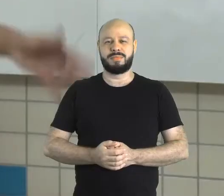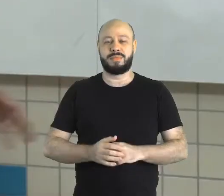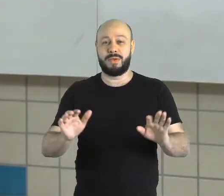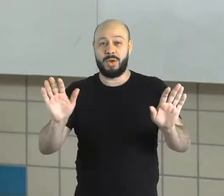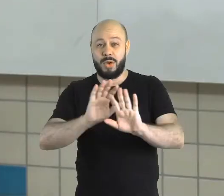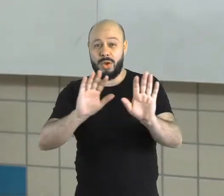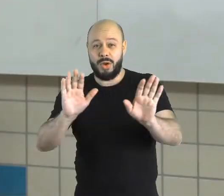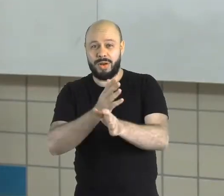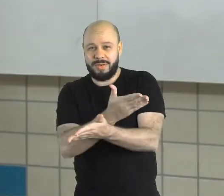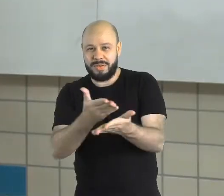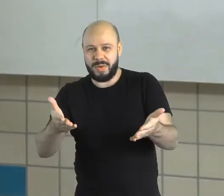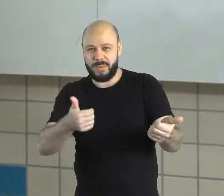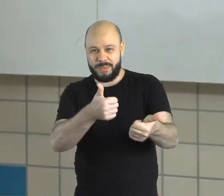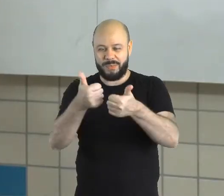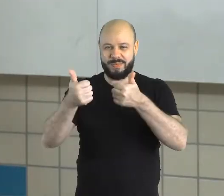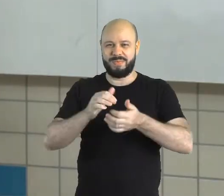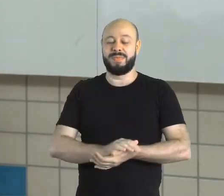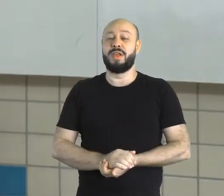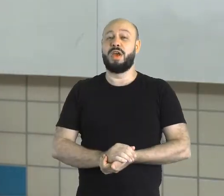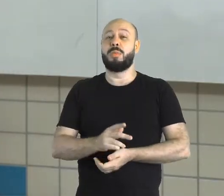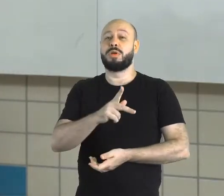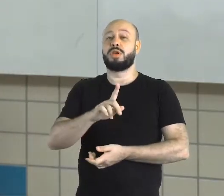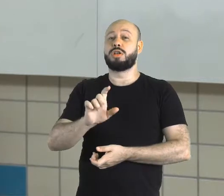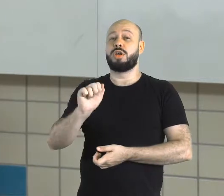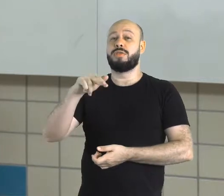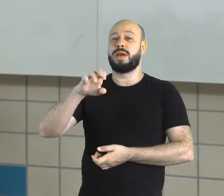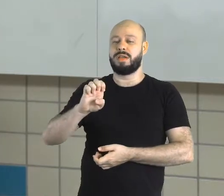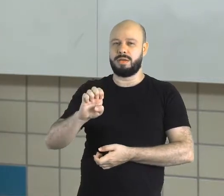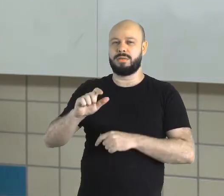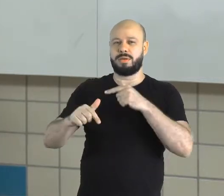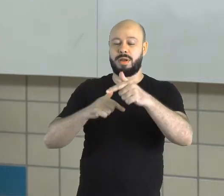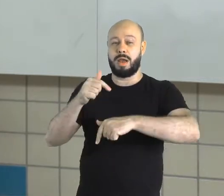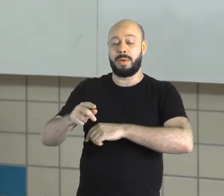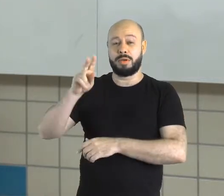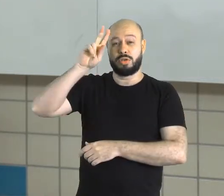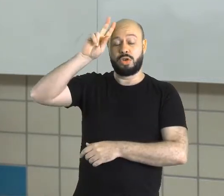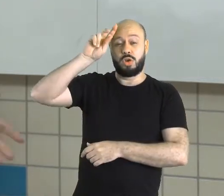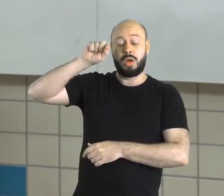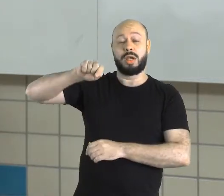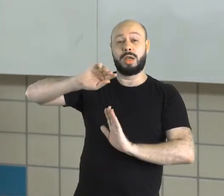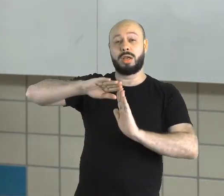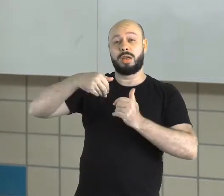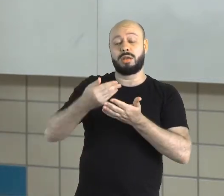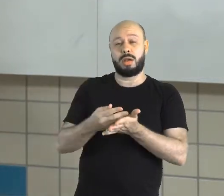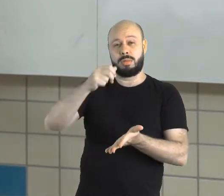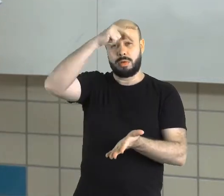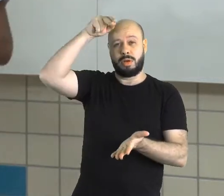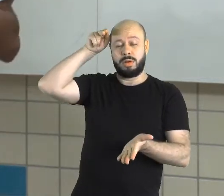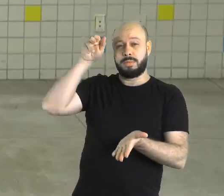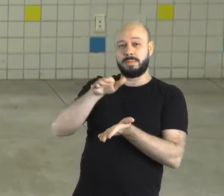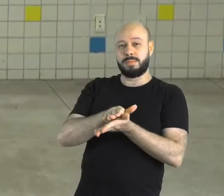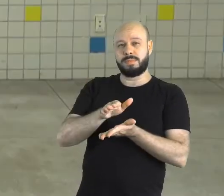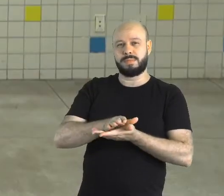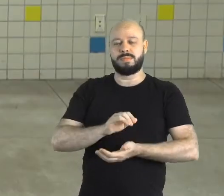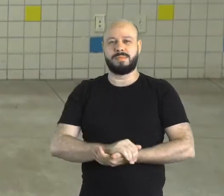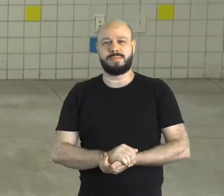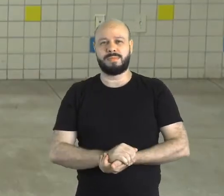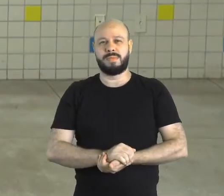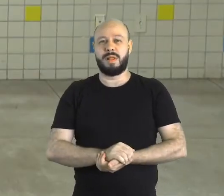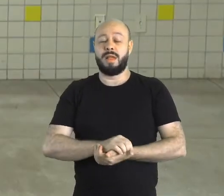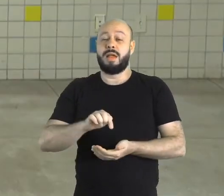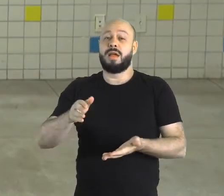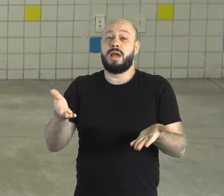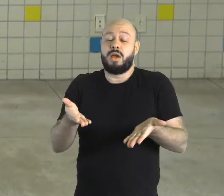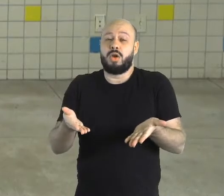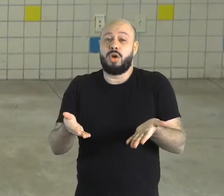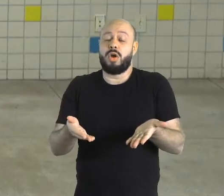Olá, galerinha! Tudo bem com vocês? Eu sou o professor Giovanni, sou professor de História da Rede Municipal de Educação. E esta é a nossa